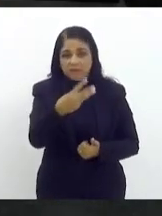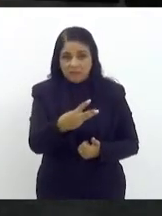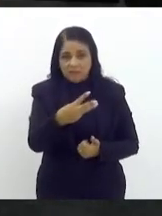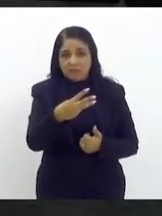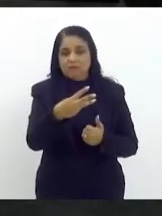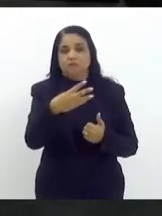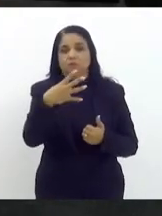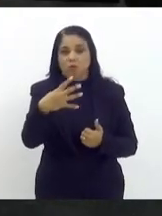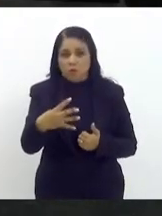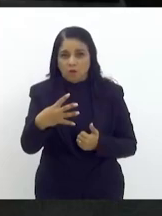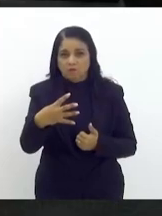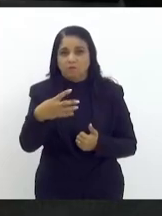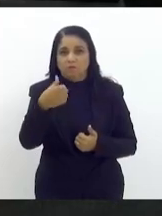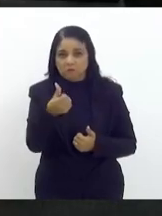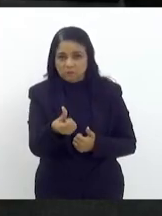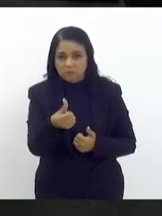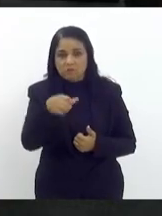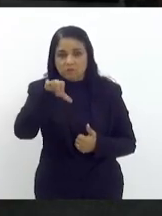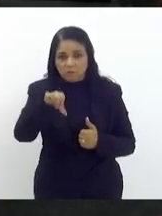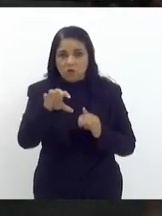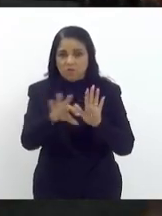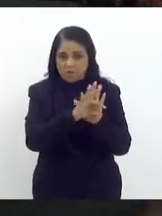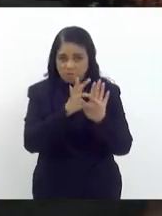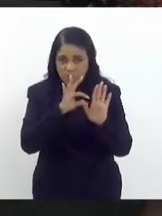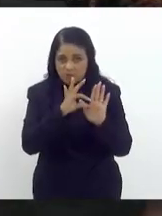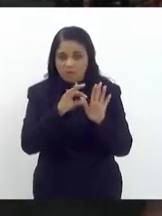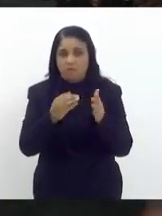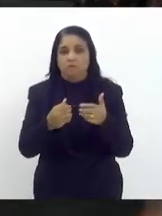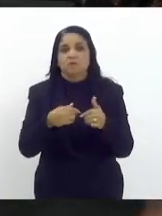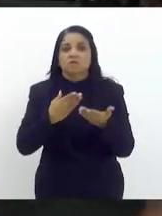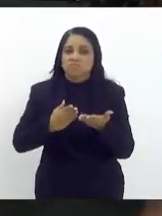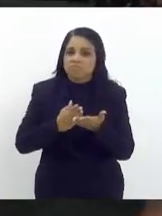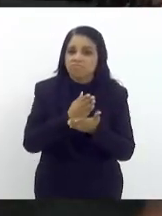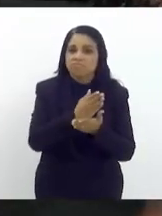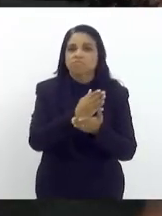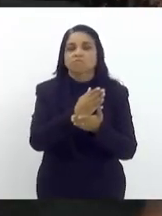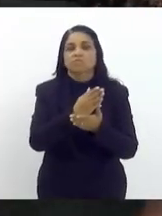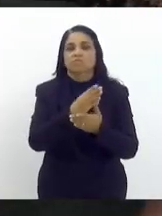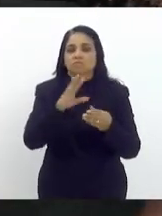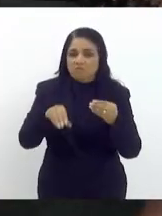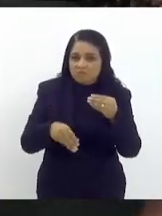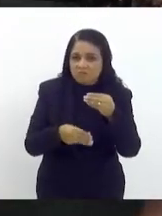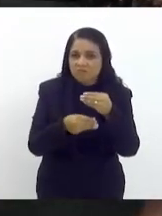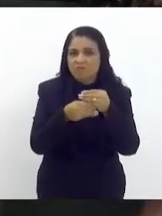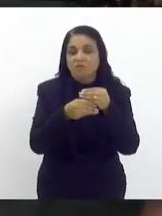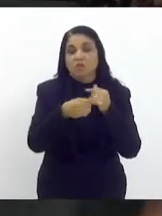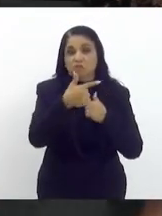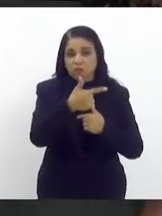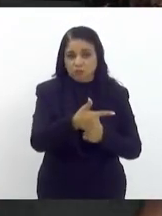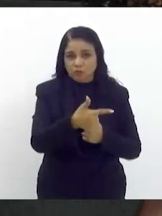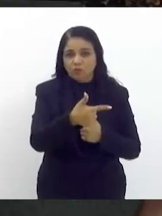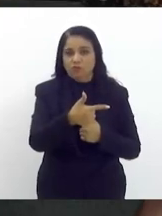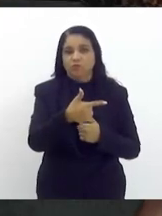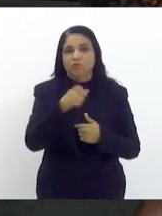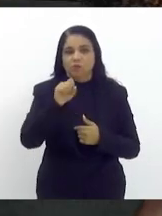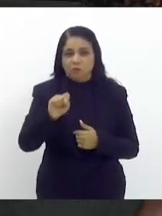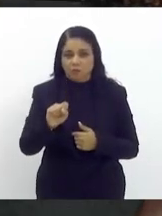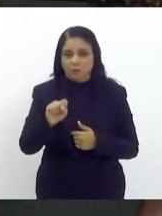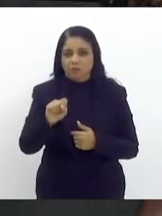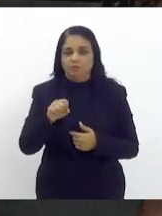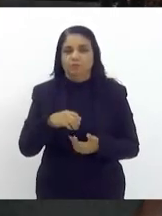4 6 e 9 e favorável com subemenda aglutinativa as emendas número 2 e 8